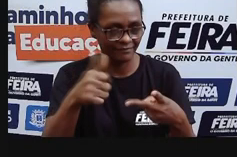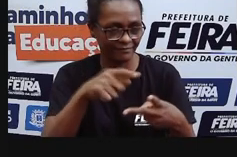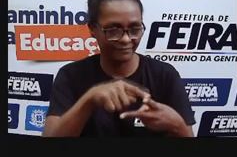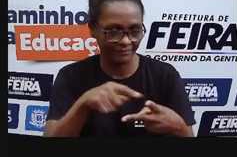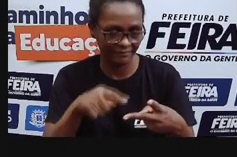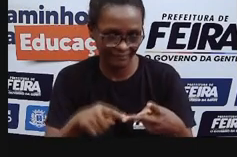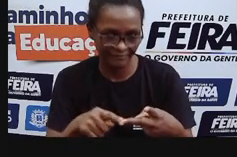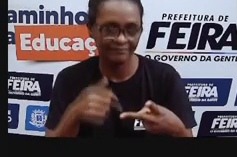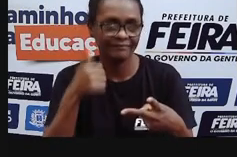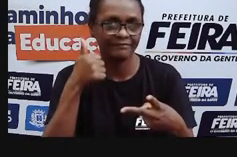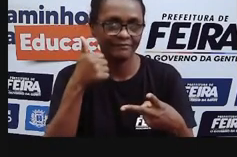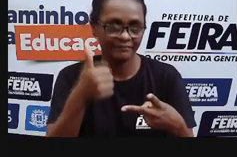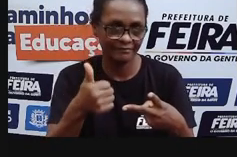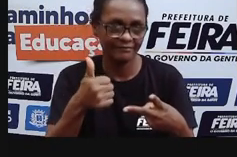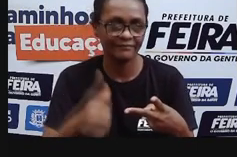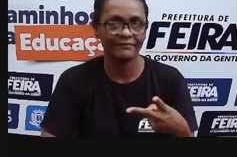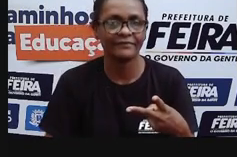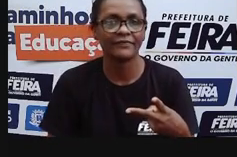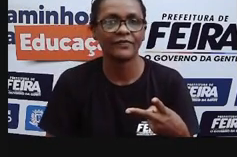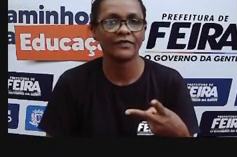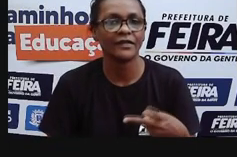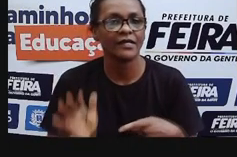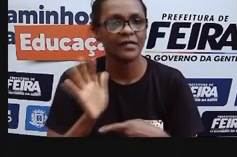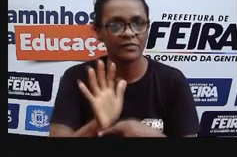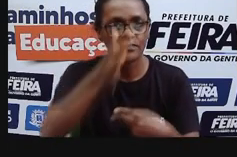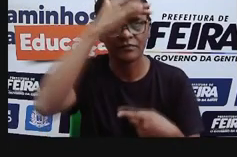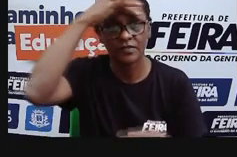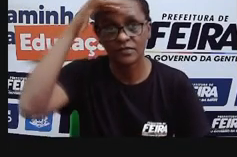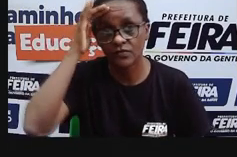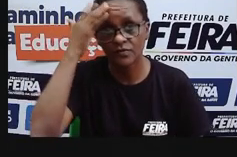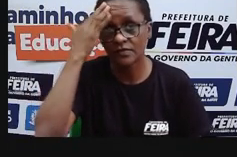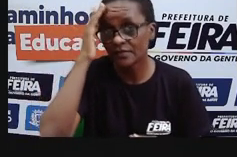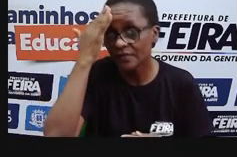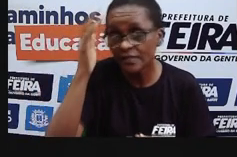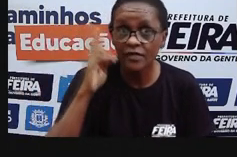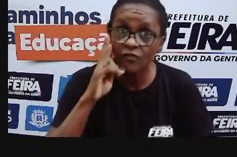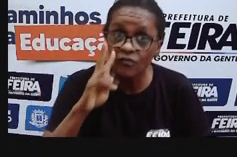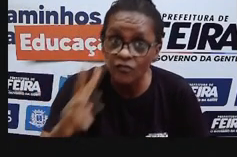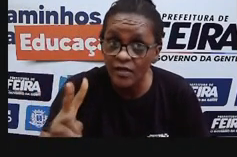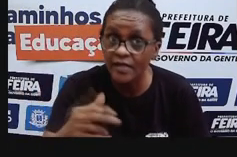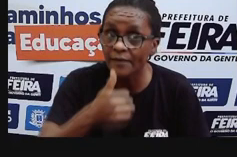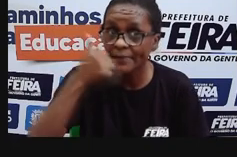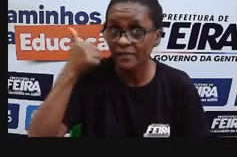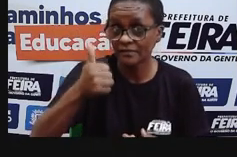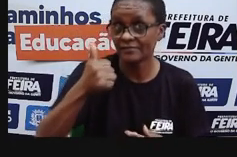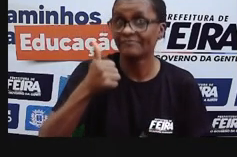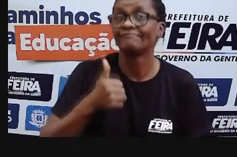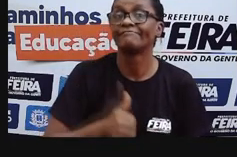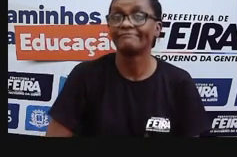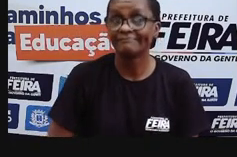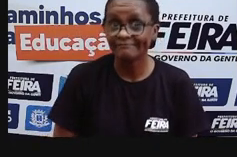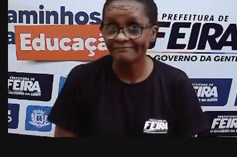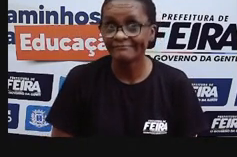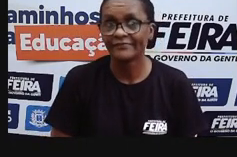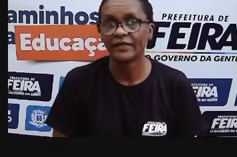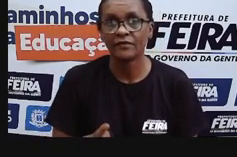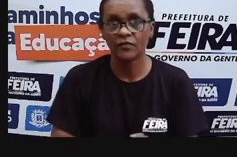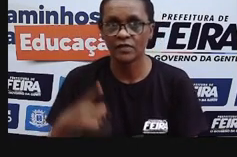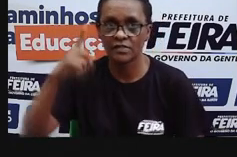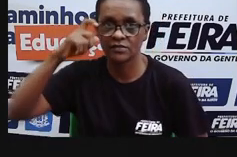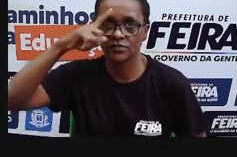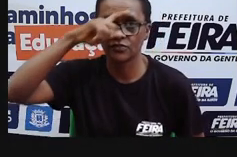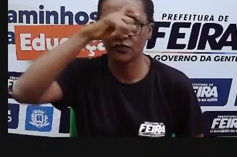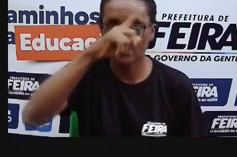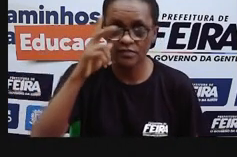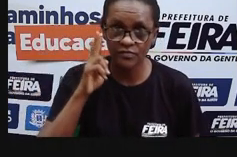melhorada. E já o microscópio composto, ele tem duas lentes de aumento. Então, tem uma lente de